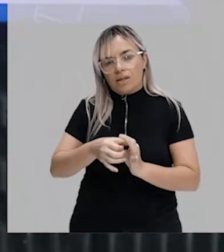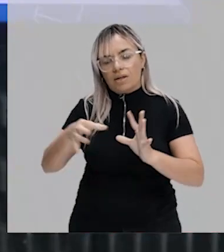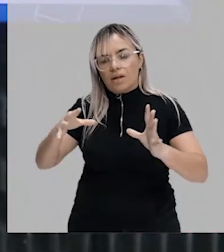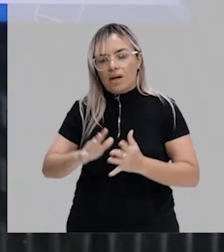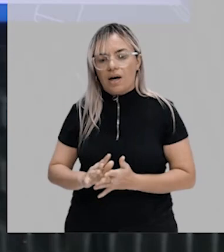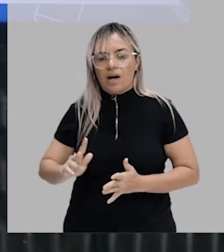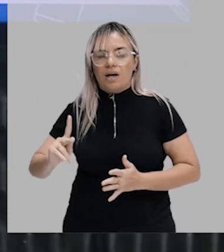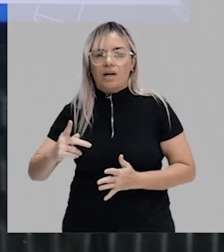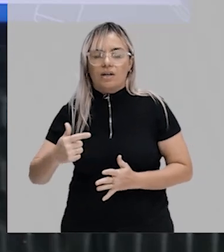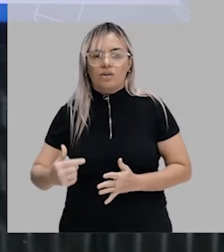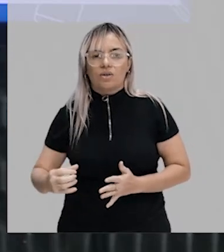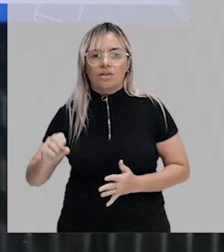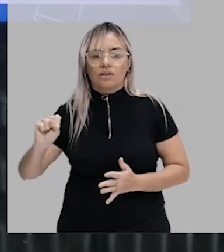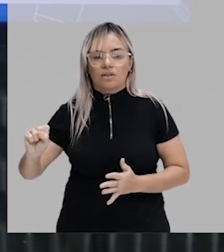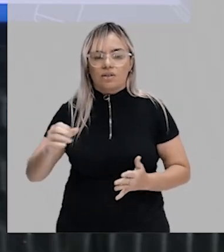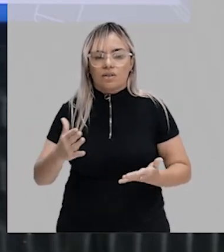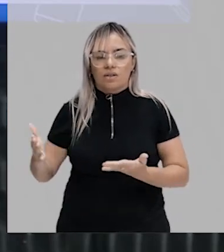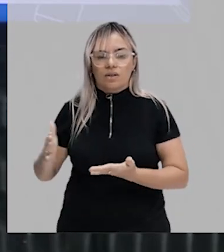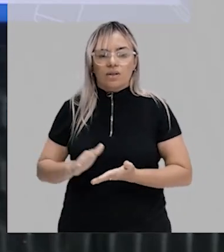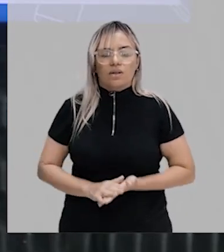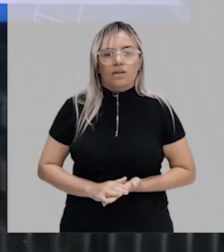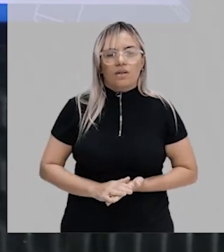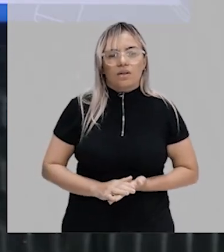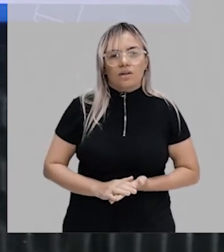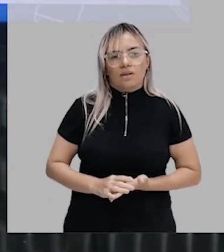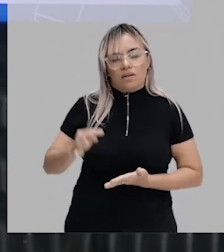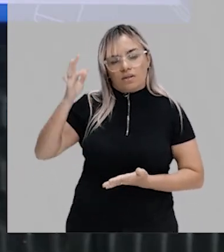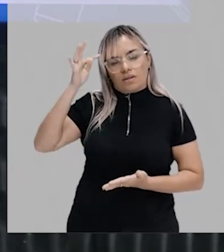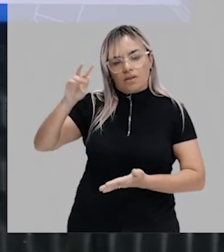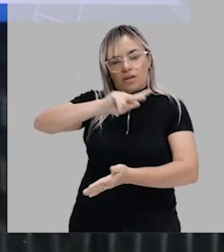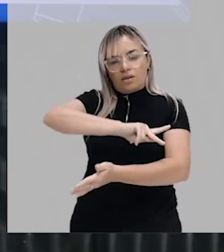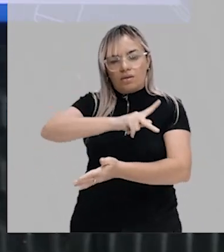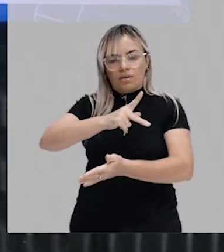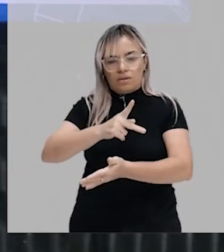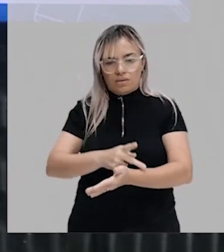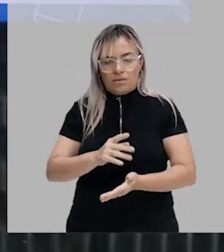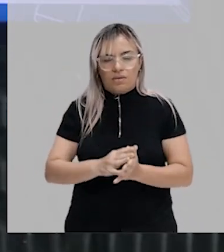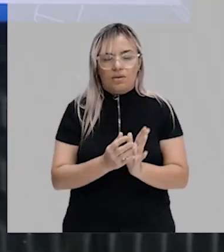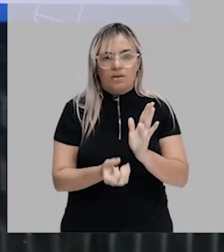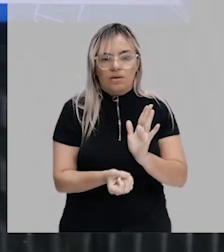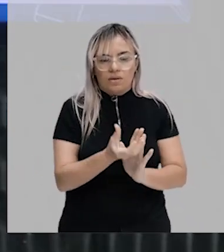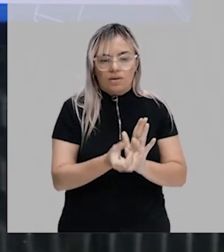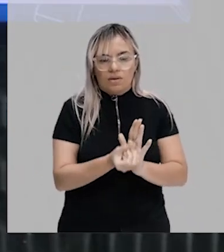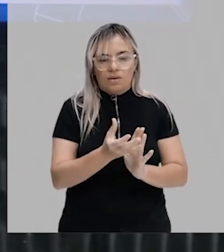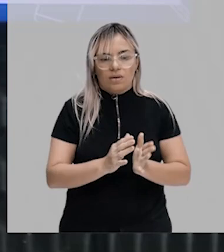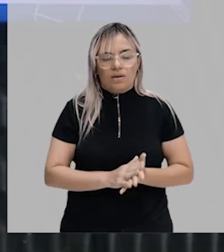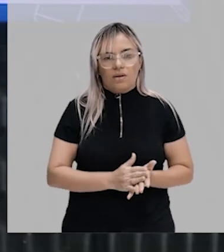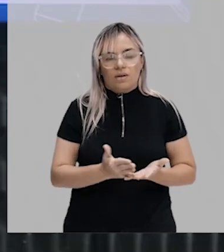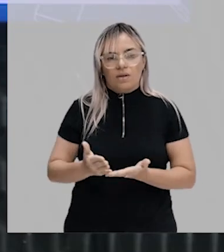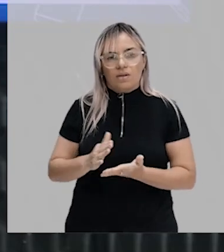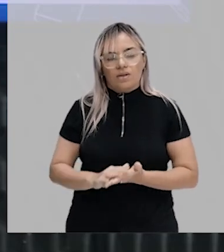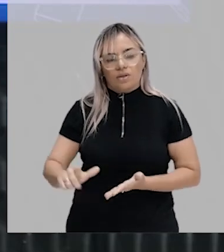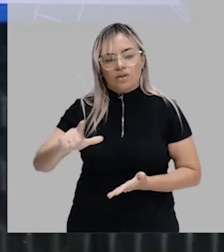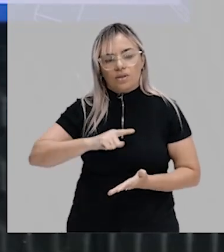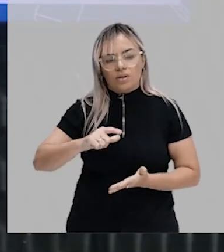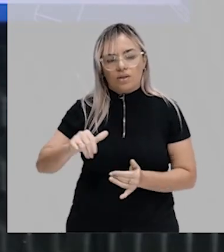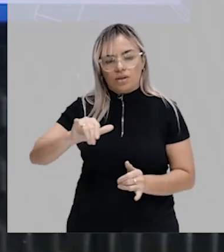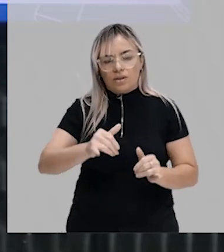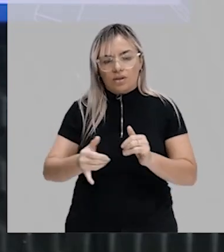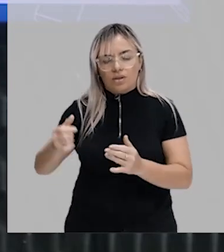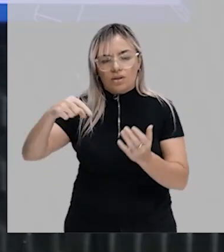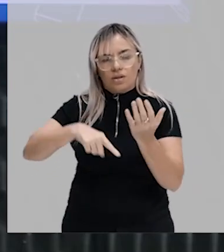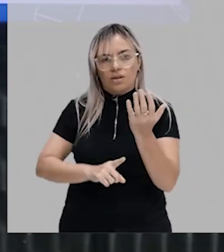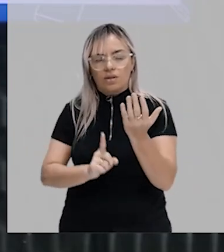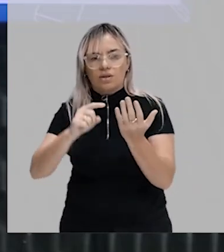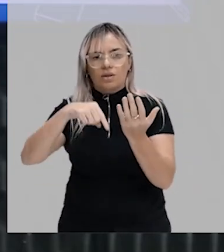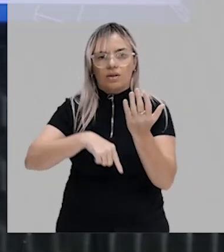Então, segundo a hipótese autotrófica, os primeiros seres vivos promoviam a quimiosíntese, ou seja, eles